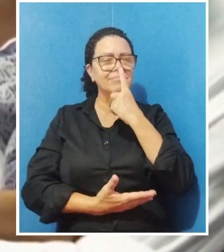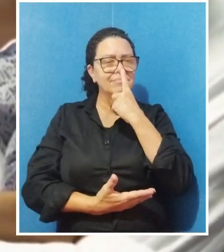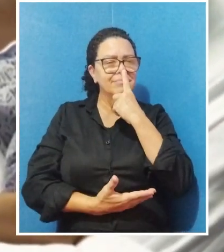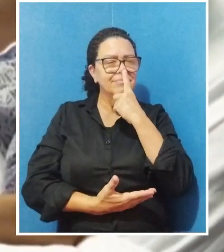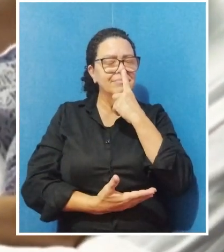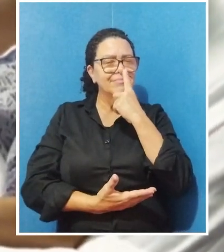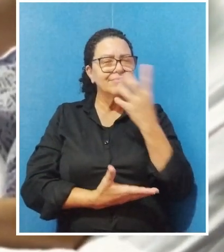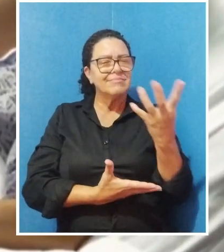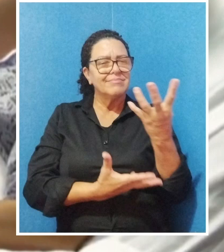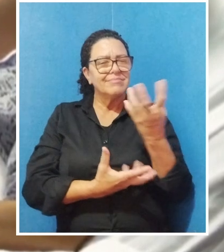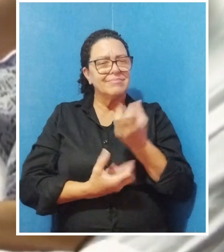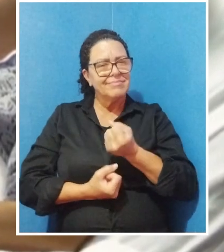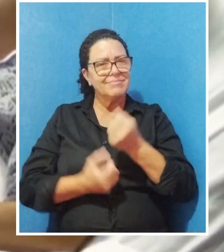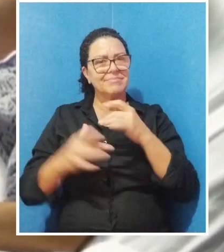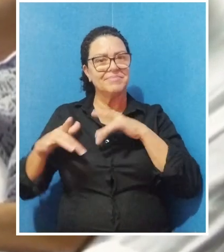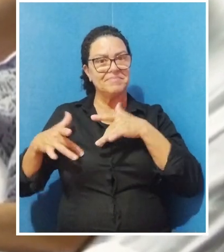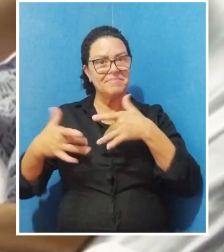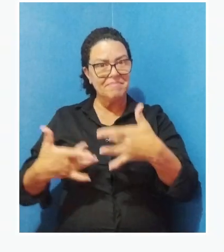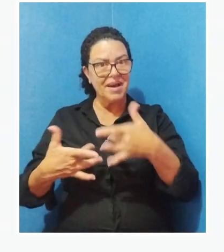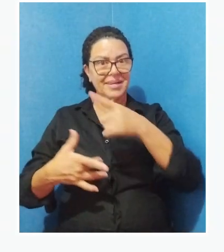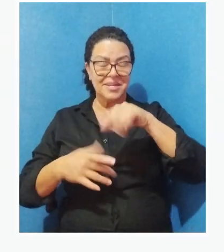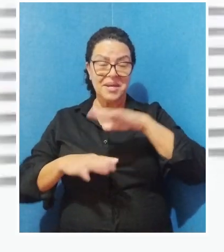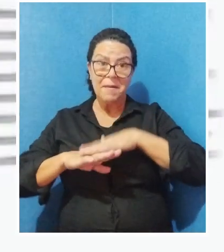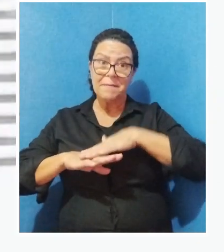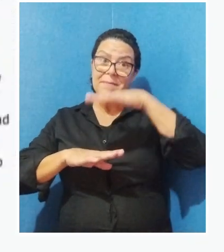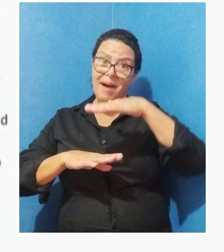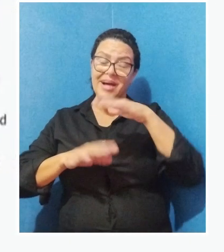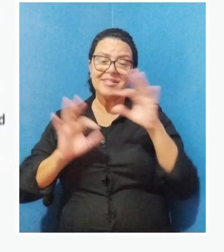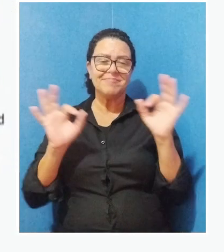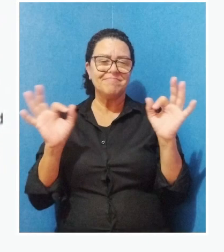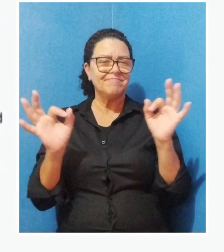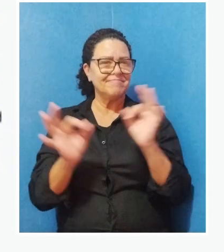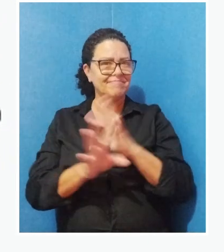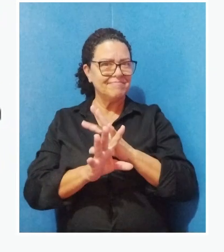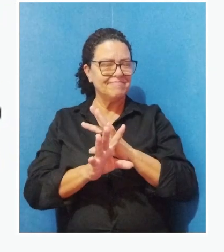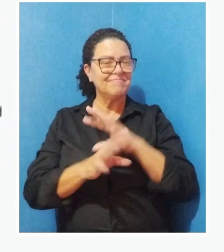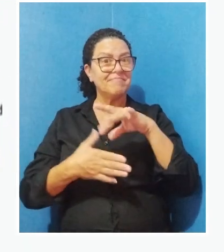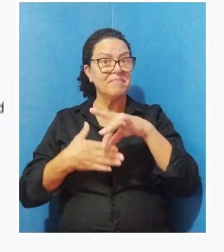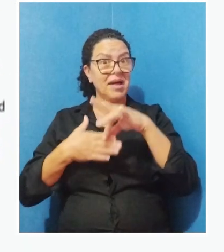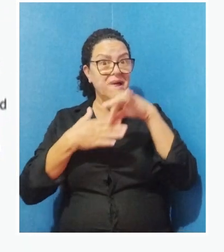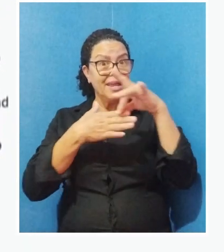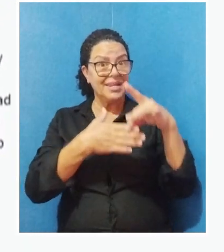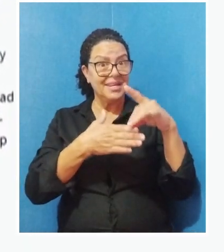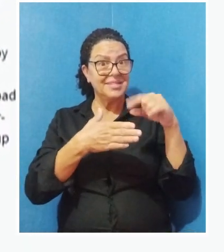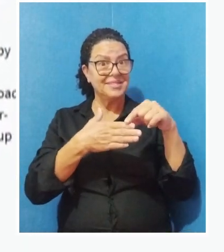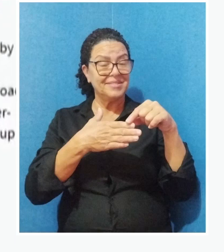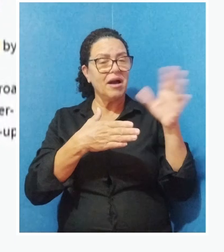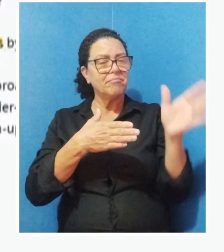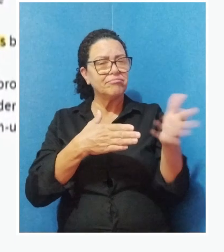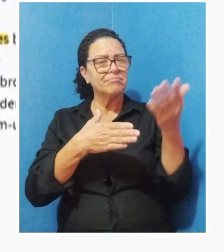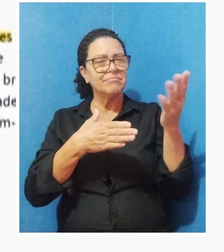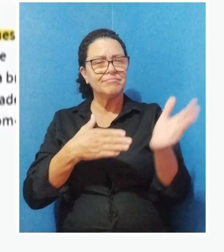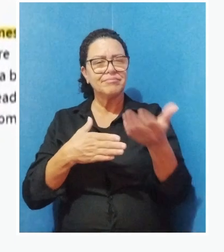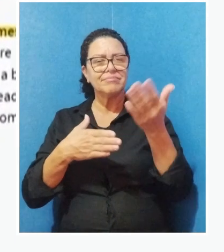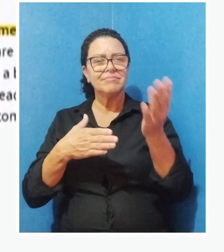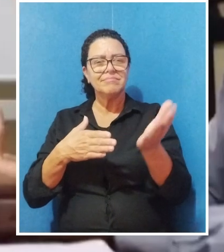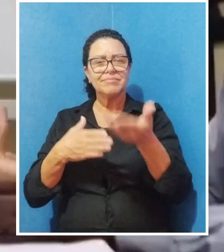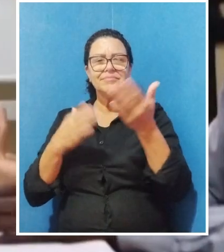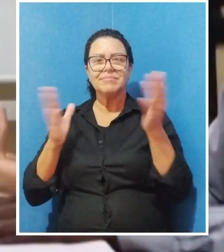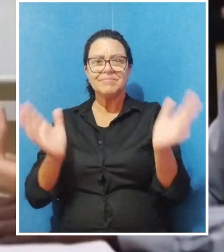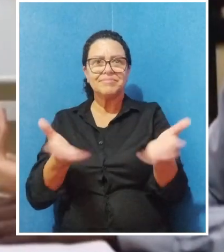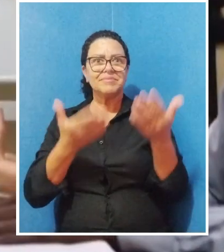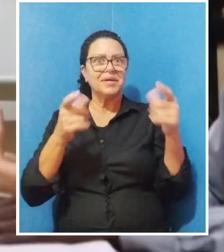humildes. Pessoas humildes também se tornam mais eficazes como líderes, porque incentivam seus